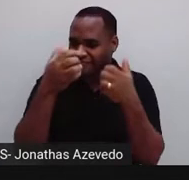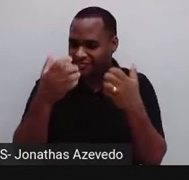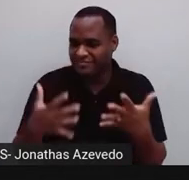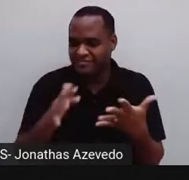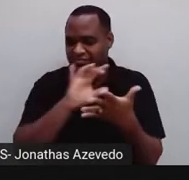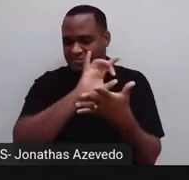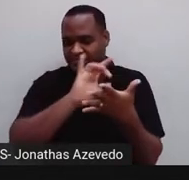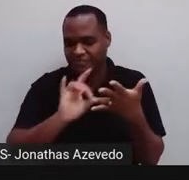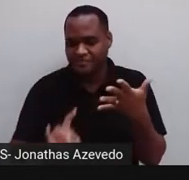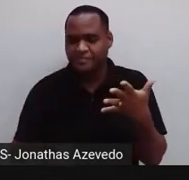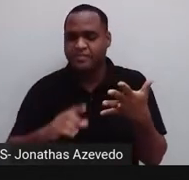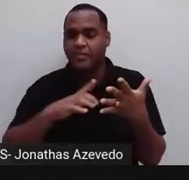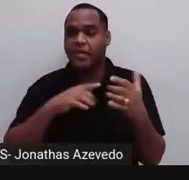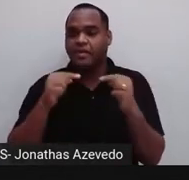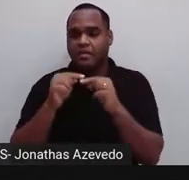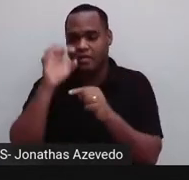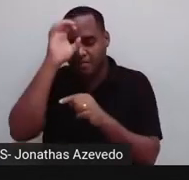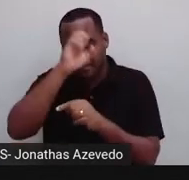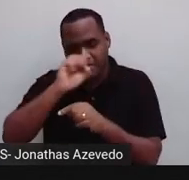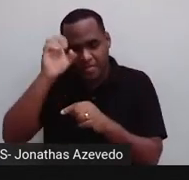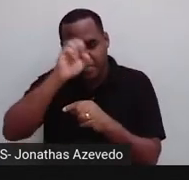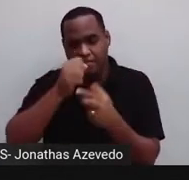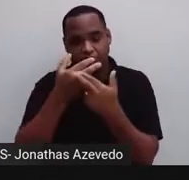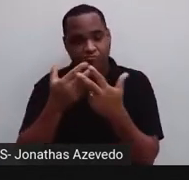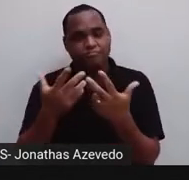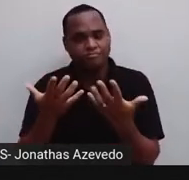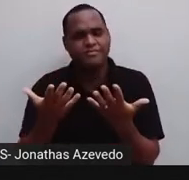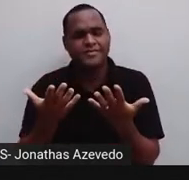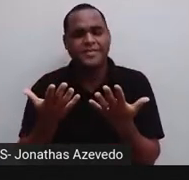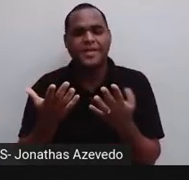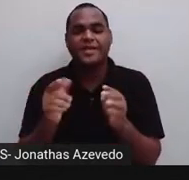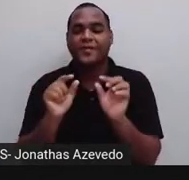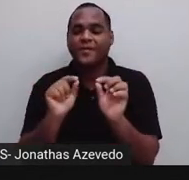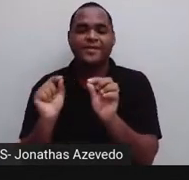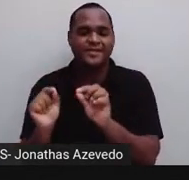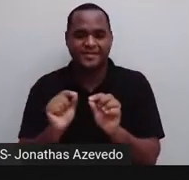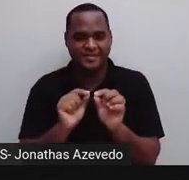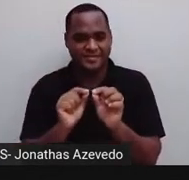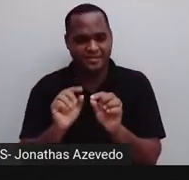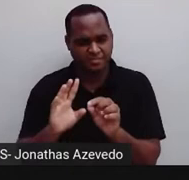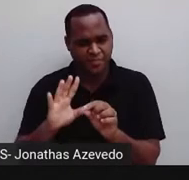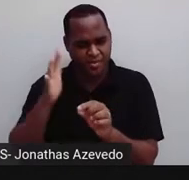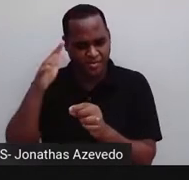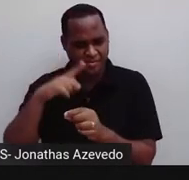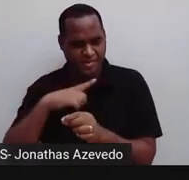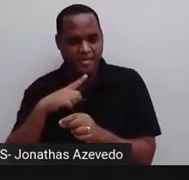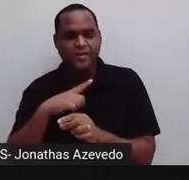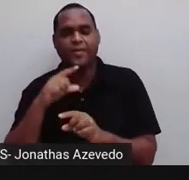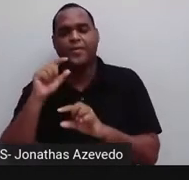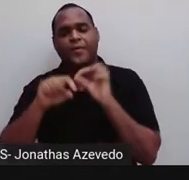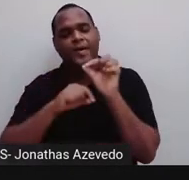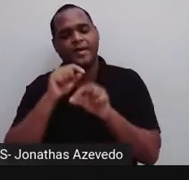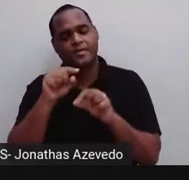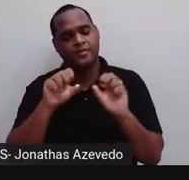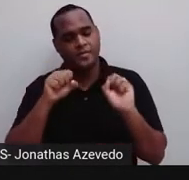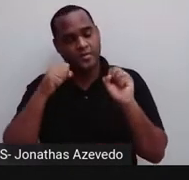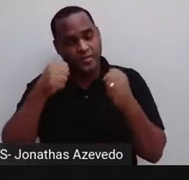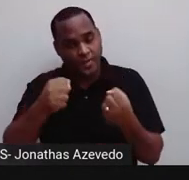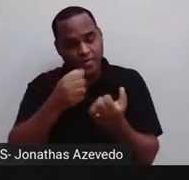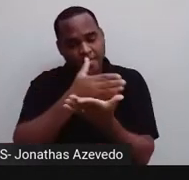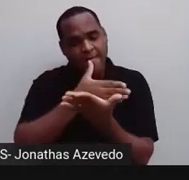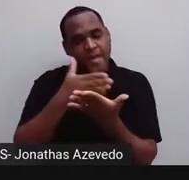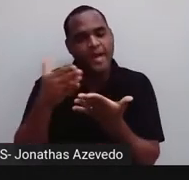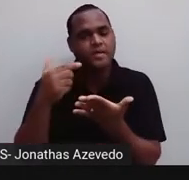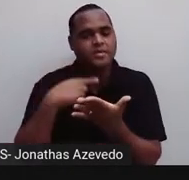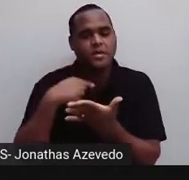Dessa coisa da aprendizagem, ela só acontece de fato quando a gente começa a saber usar